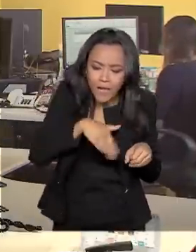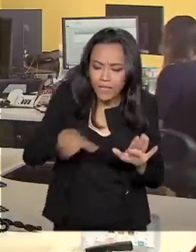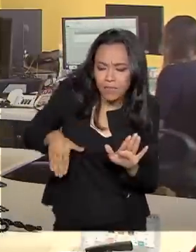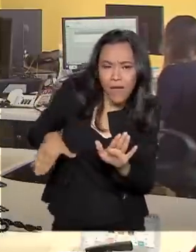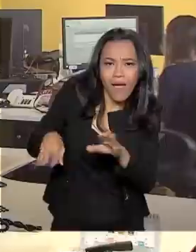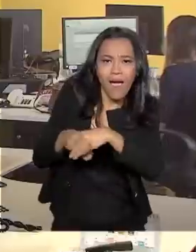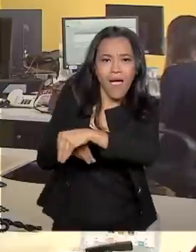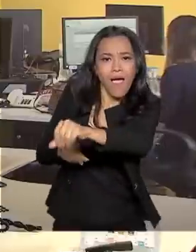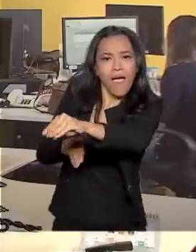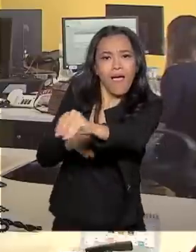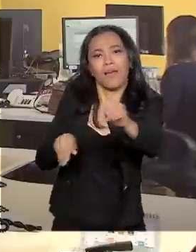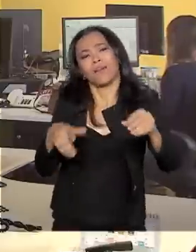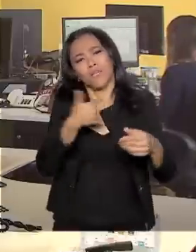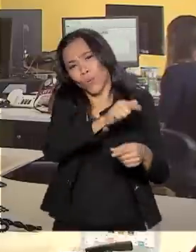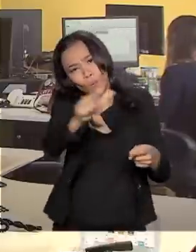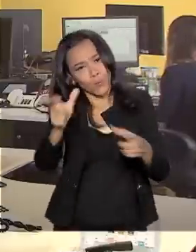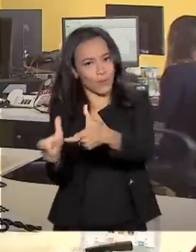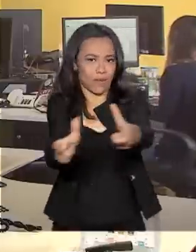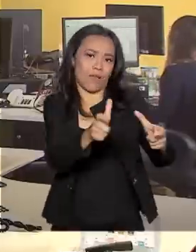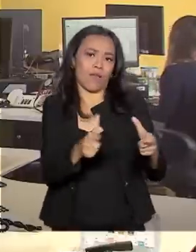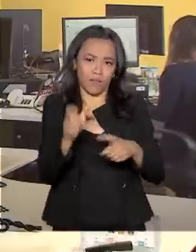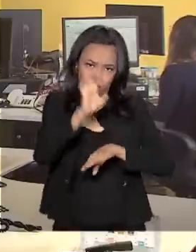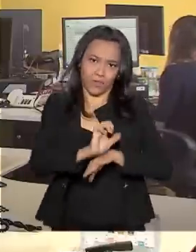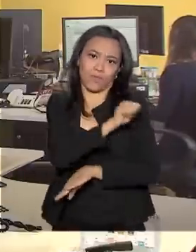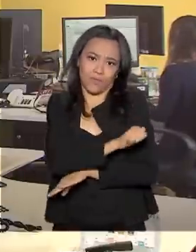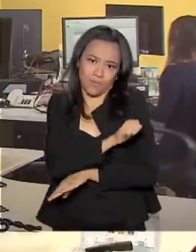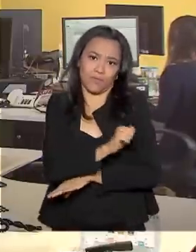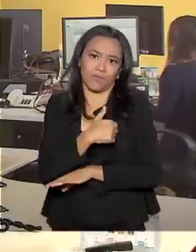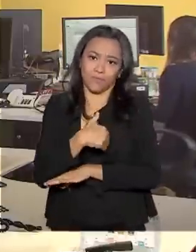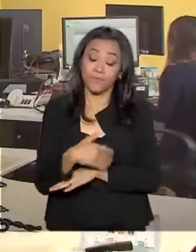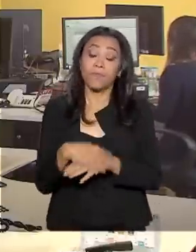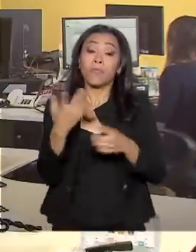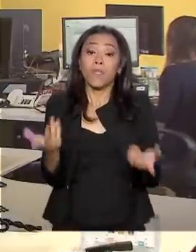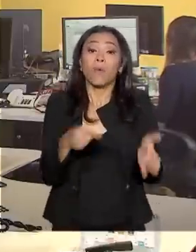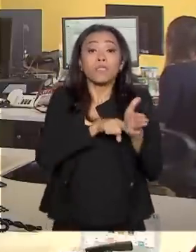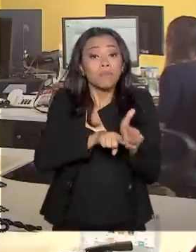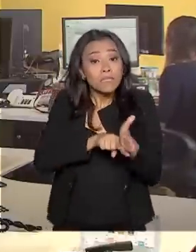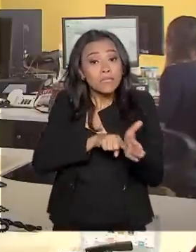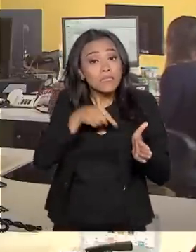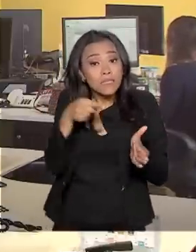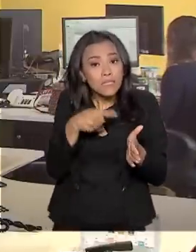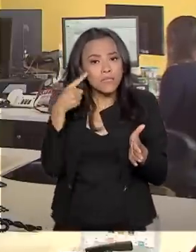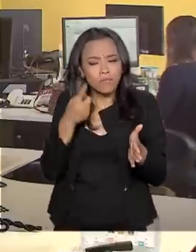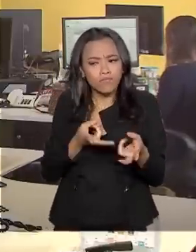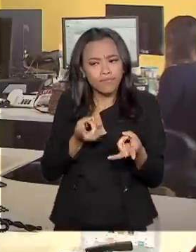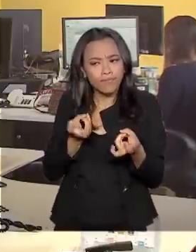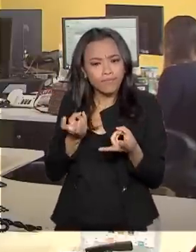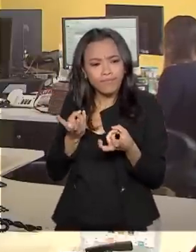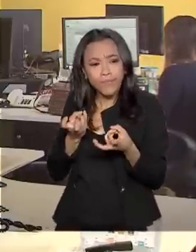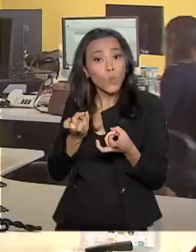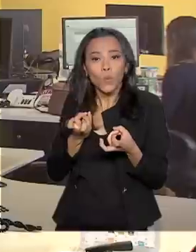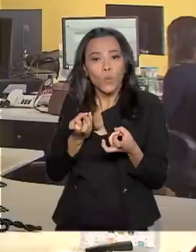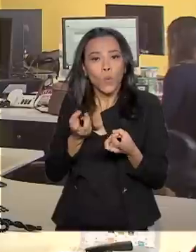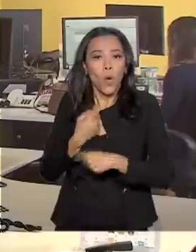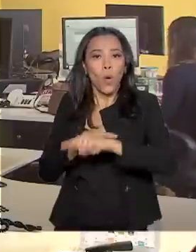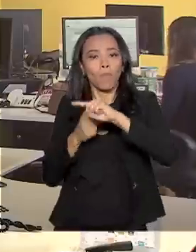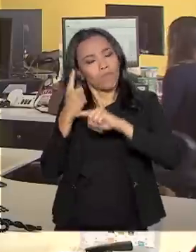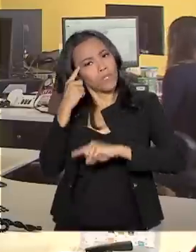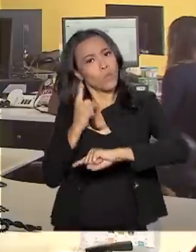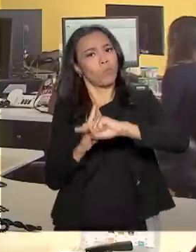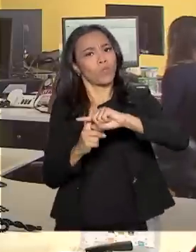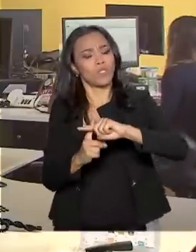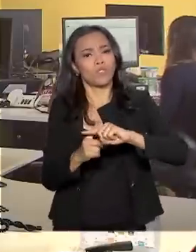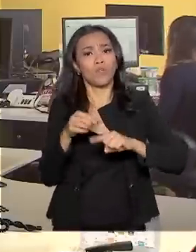e também na Costa Verde Fluminense. E a pesquisa nacional feita pelo Ministério do Turismo captou um otimismo por parte dos donos de